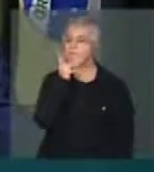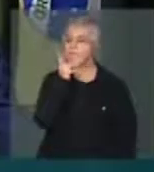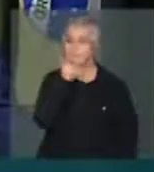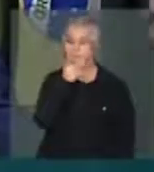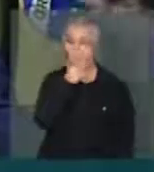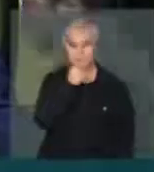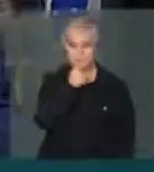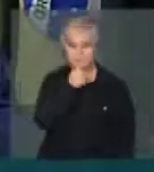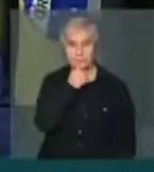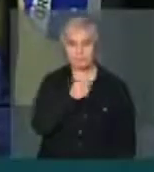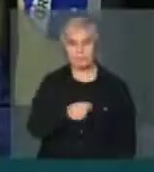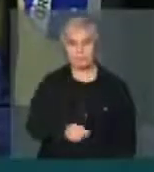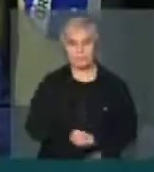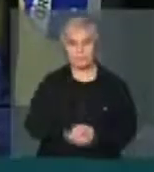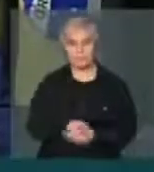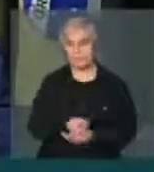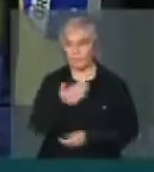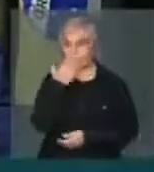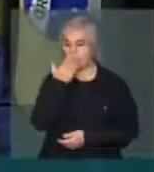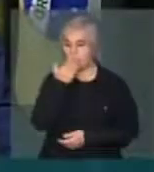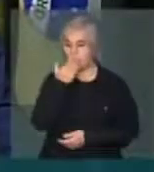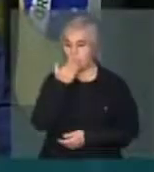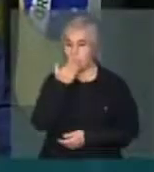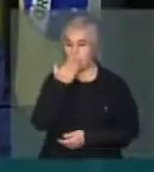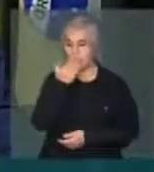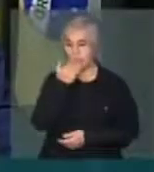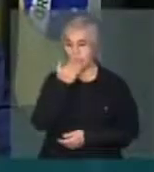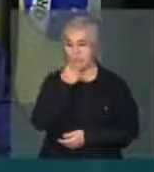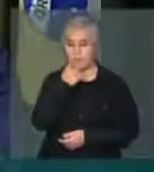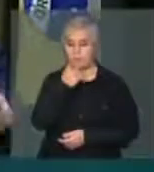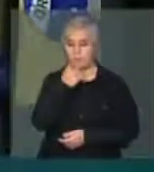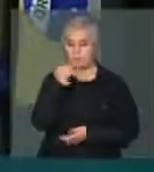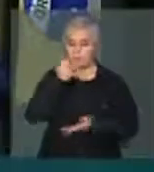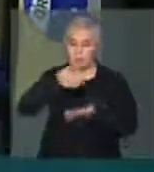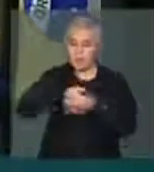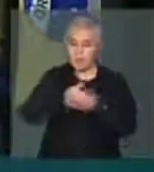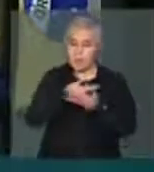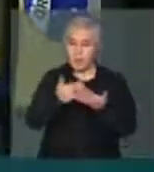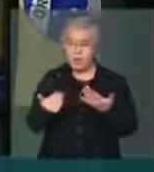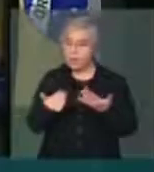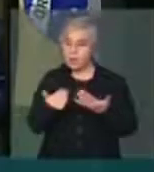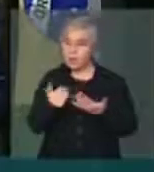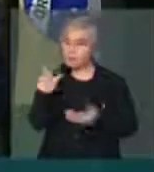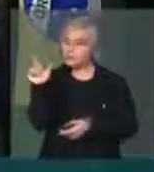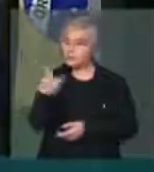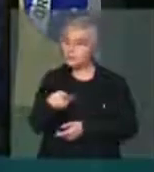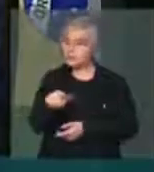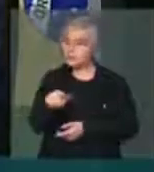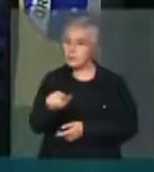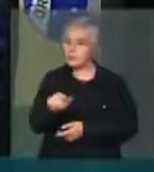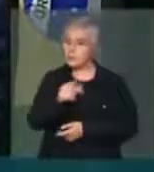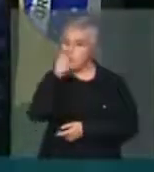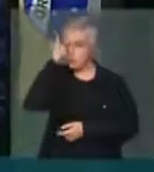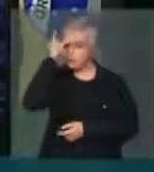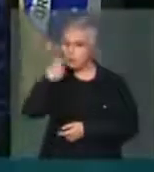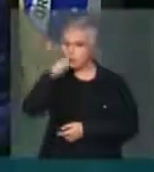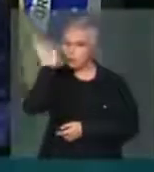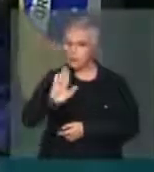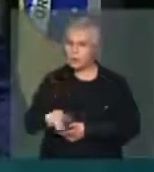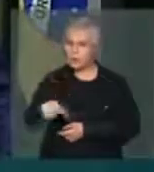O consumo de alimentos diminuiu no Brasil e alimento ninguém escolhe comer menos.